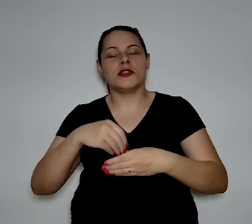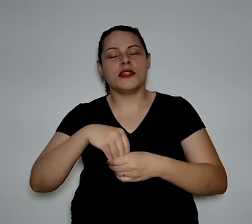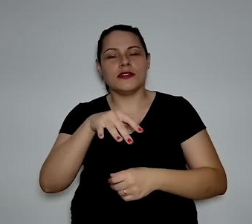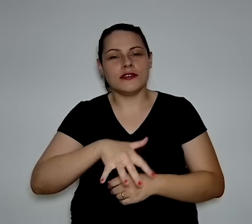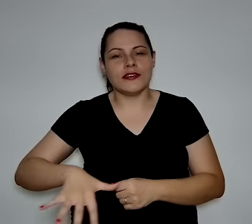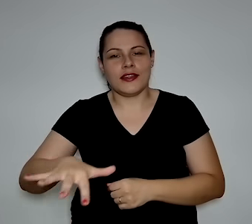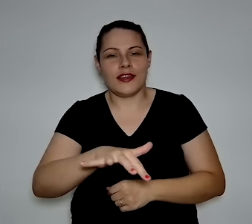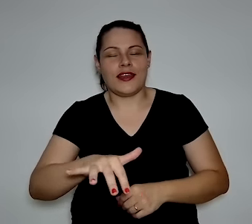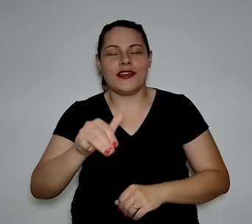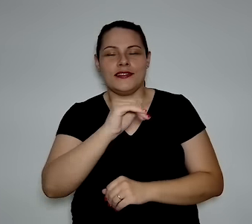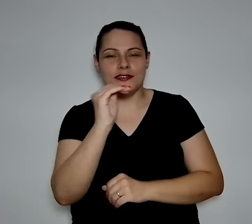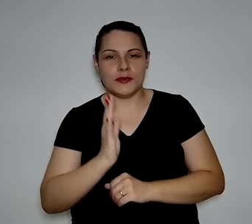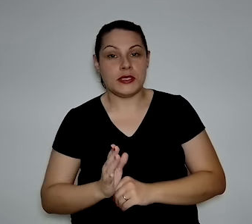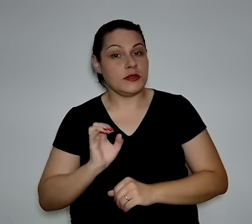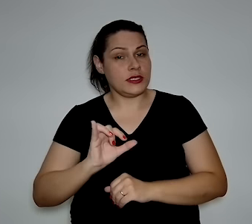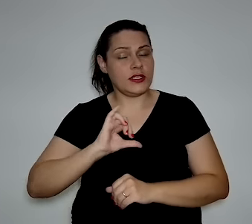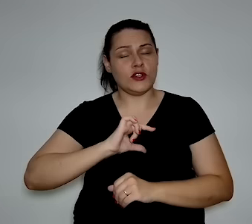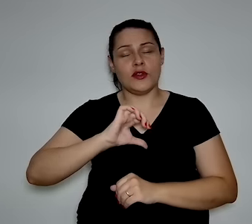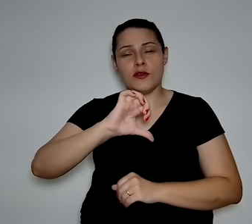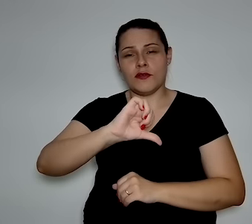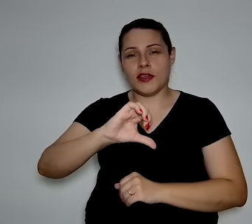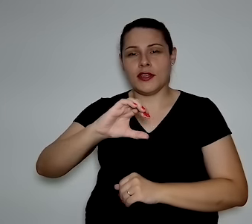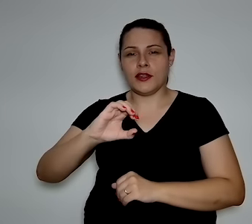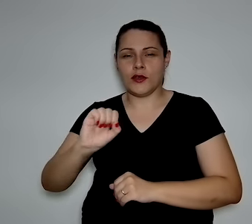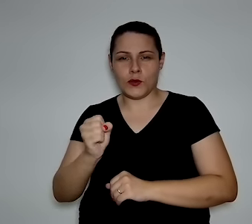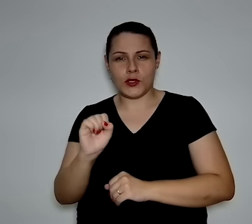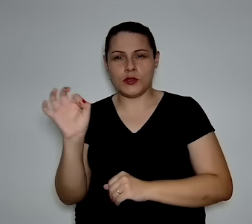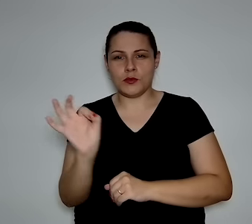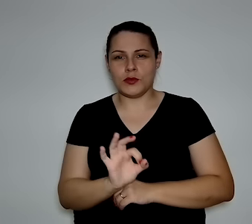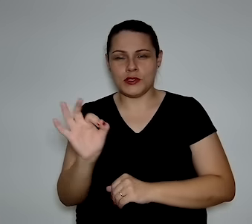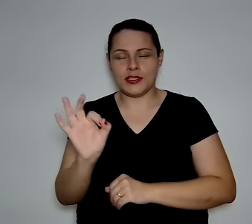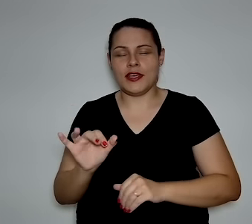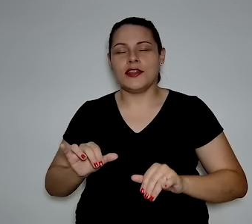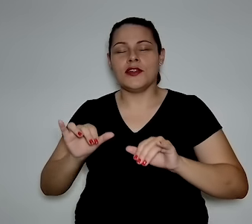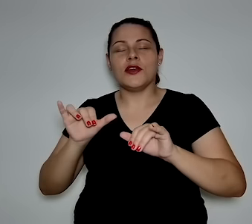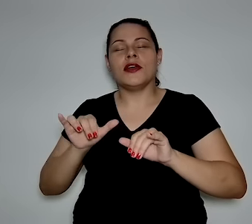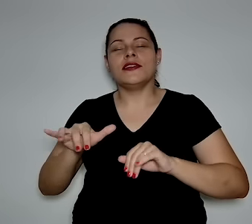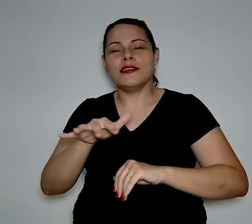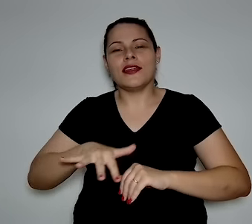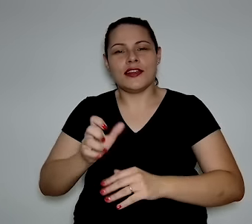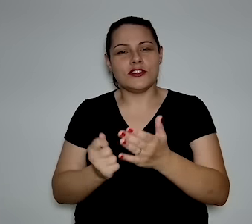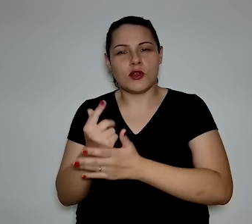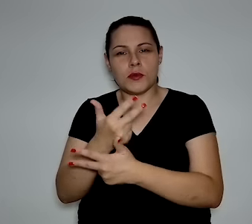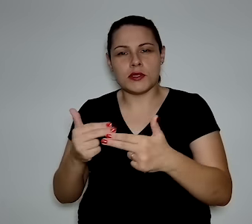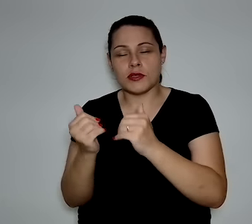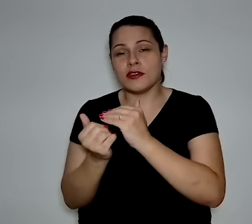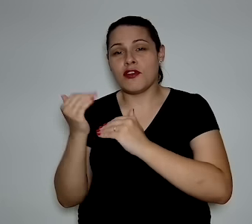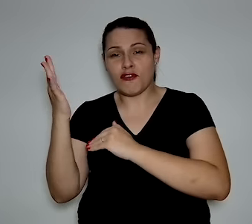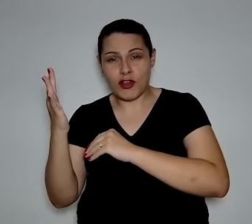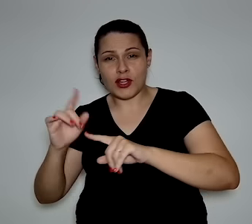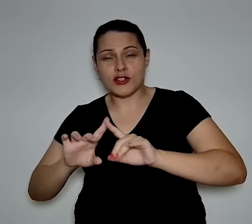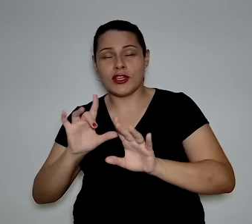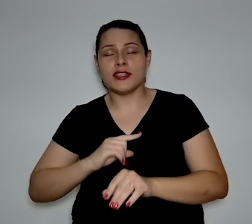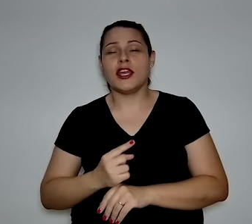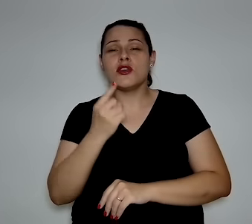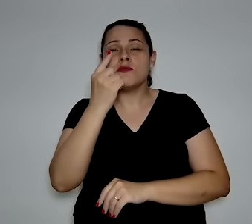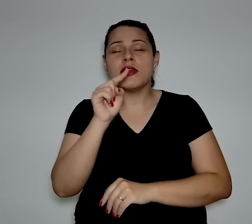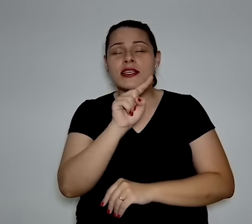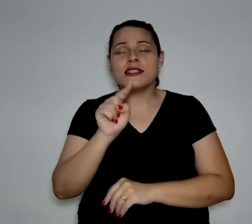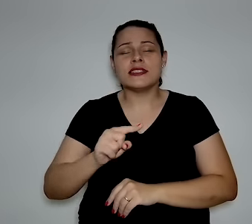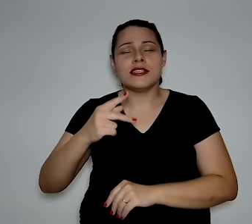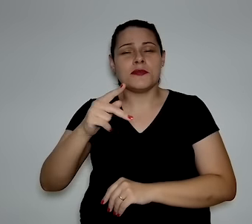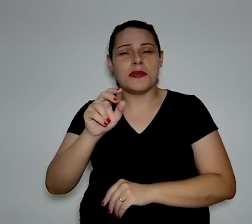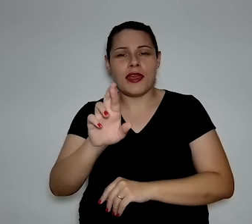no mercado nacional. Então, se 98% do mercado está fora e nós não temos, e nós temos uma ZPE,